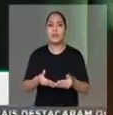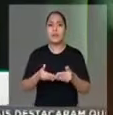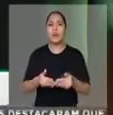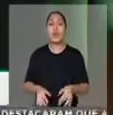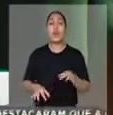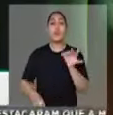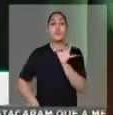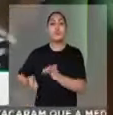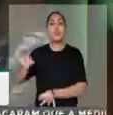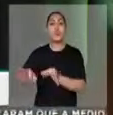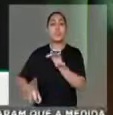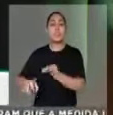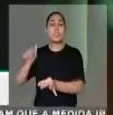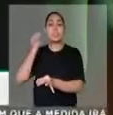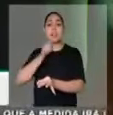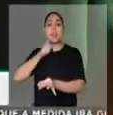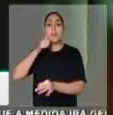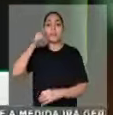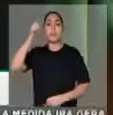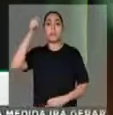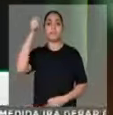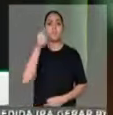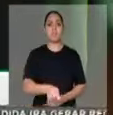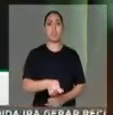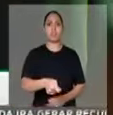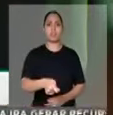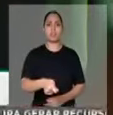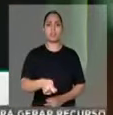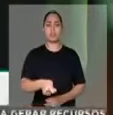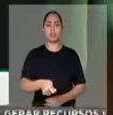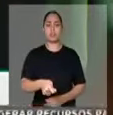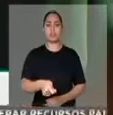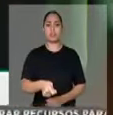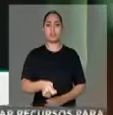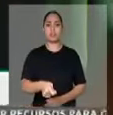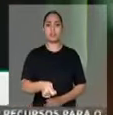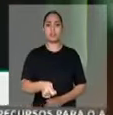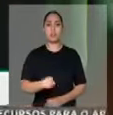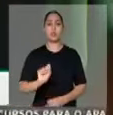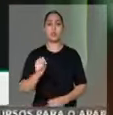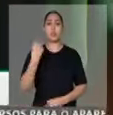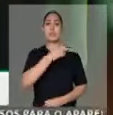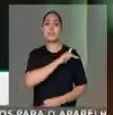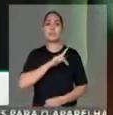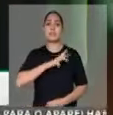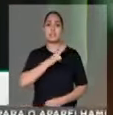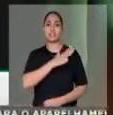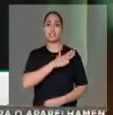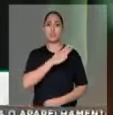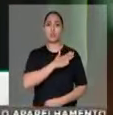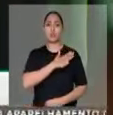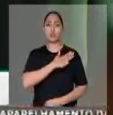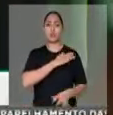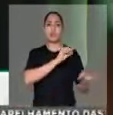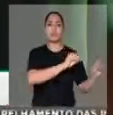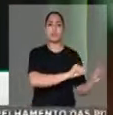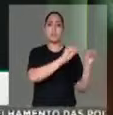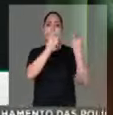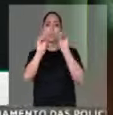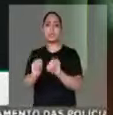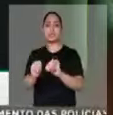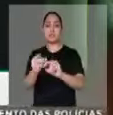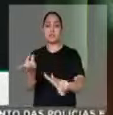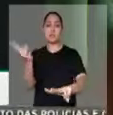uma juíza que determina a transferência do ex-presidente Lula para uma prisão em São Paulo